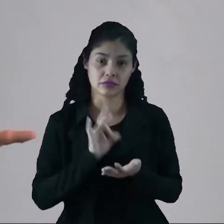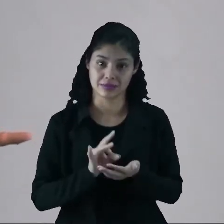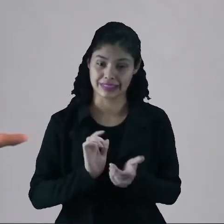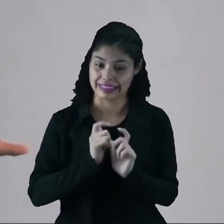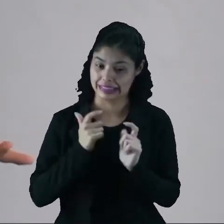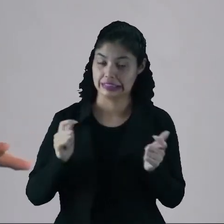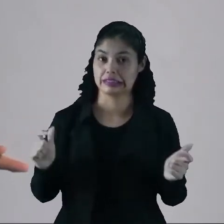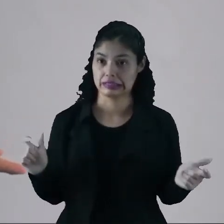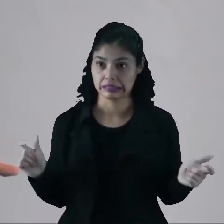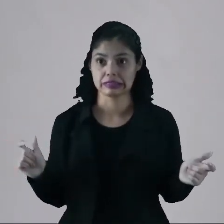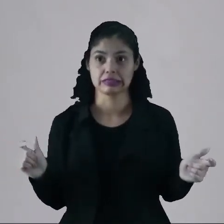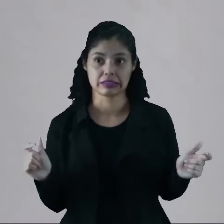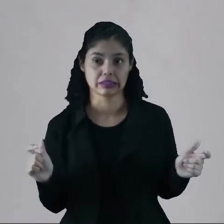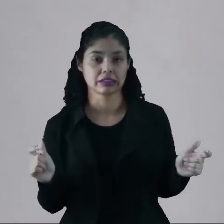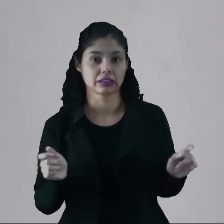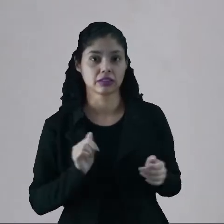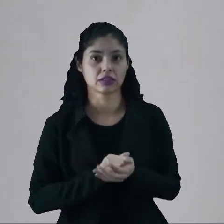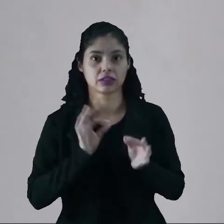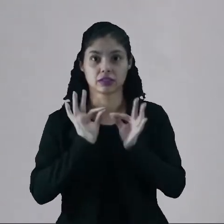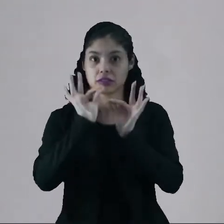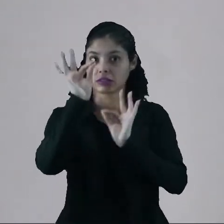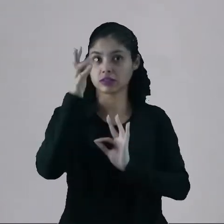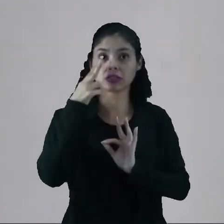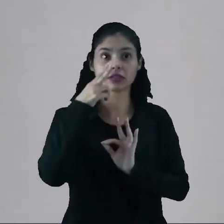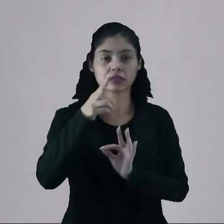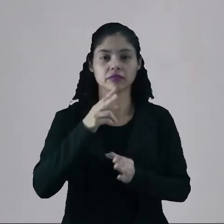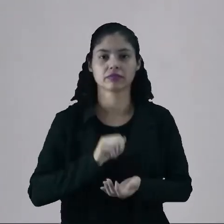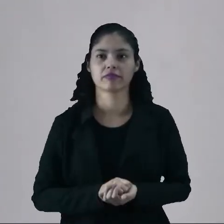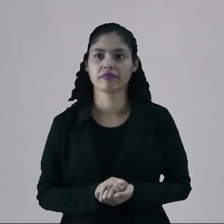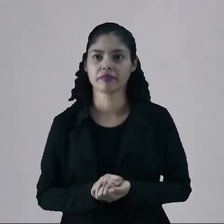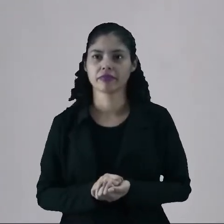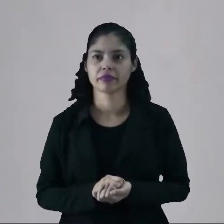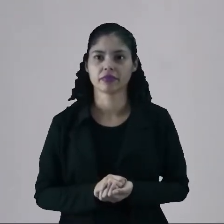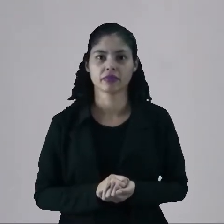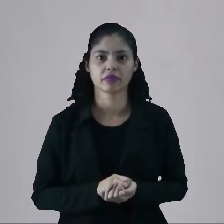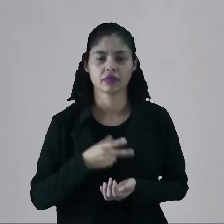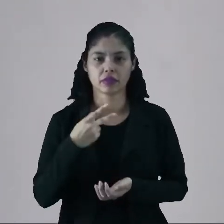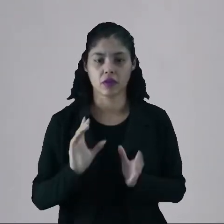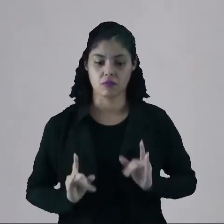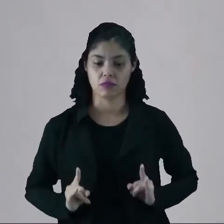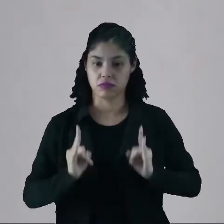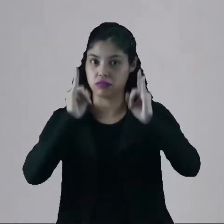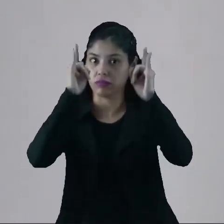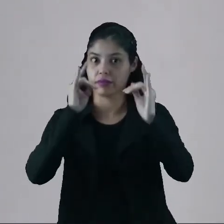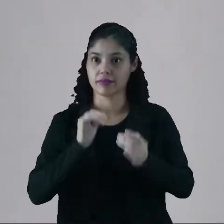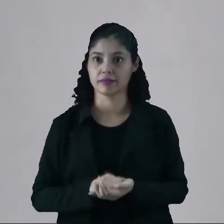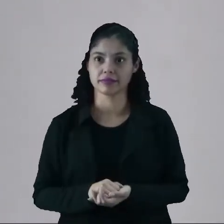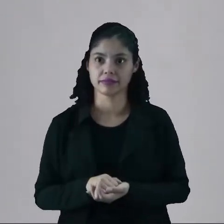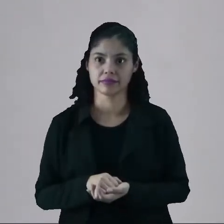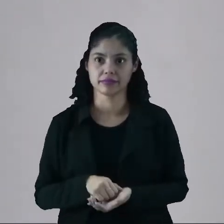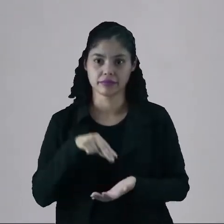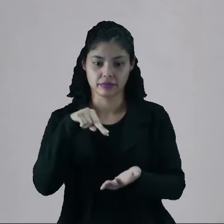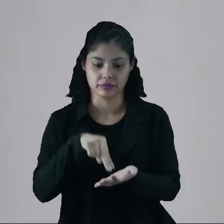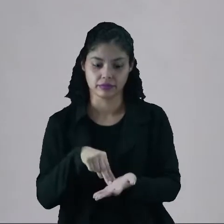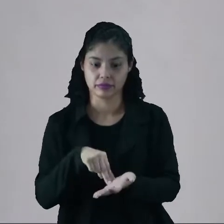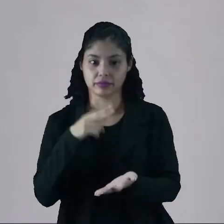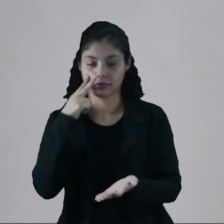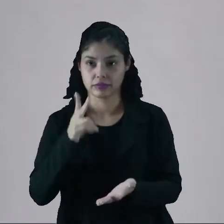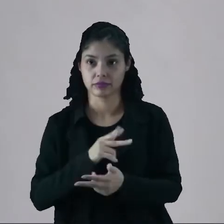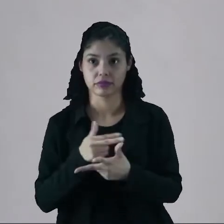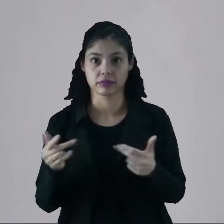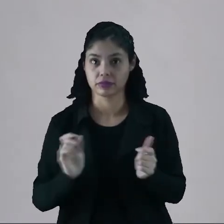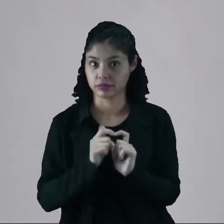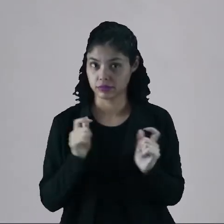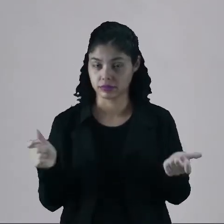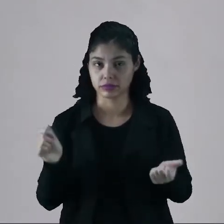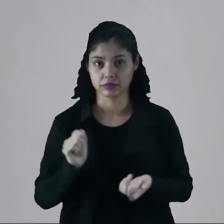são gigantescas. gente de longe já vê elas que são a altura de um prédio. Imagina você no pé de uma delas, é uma